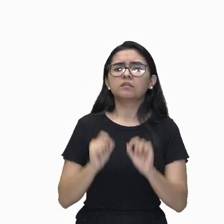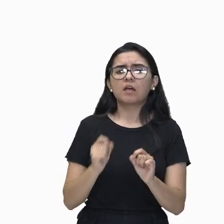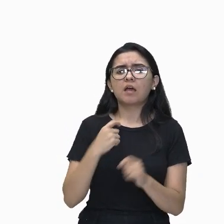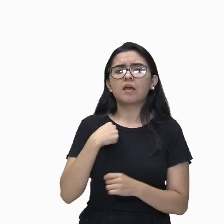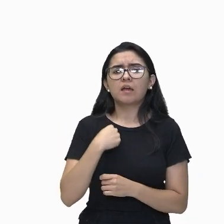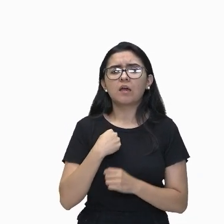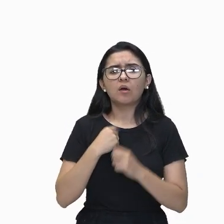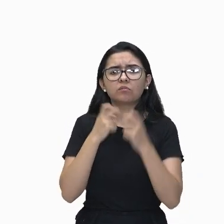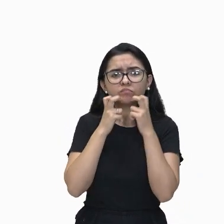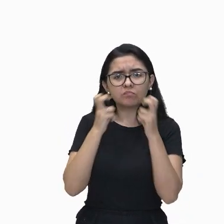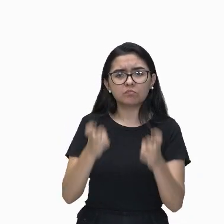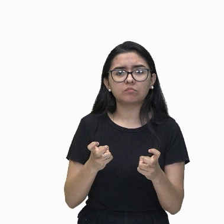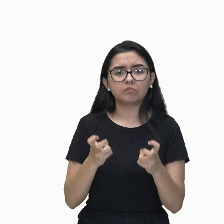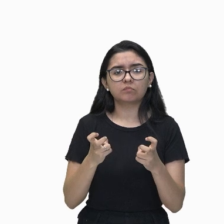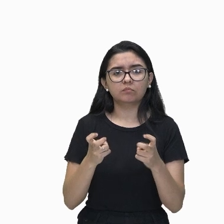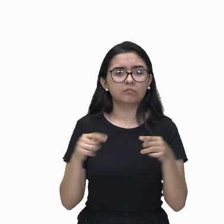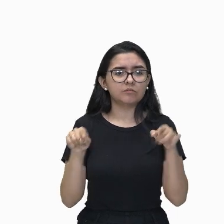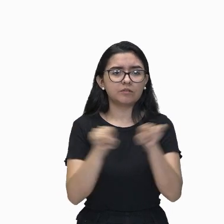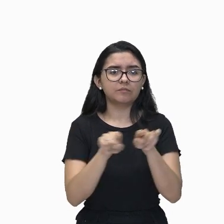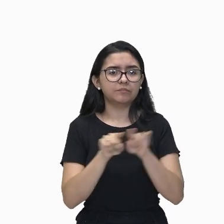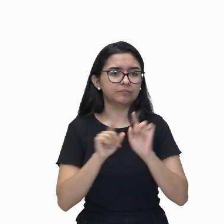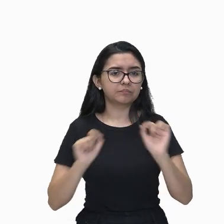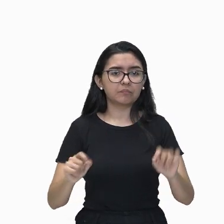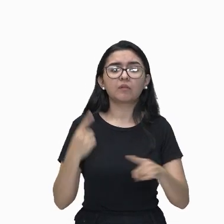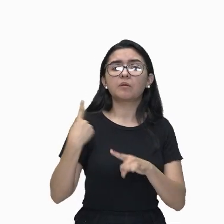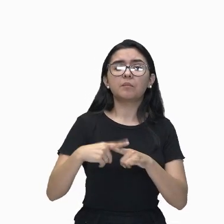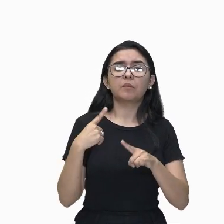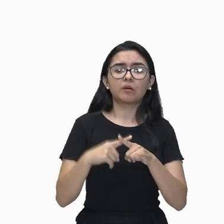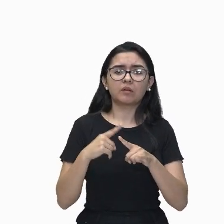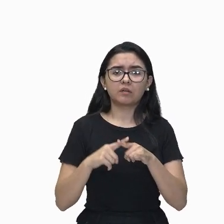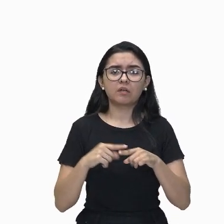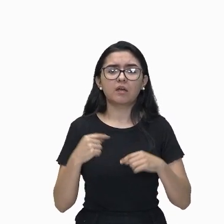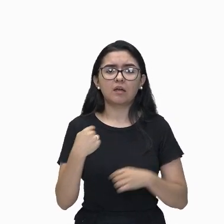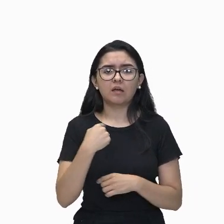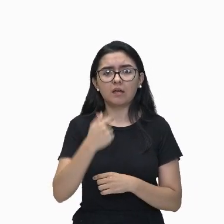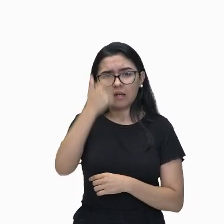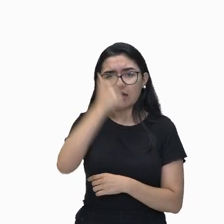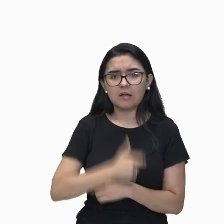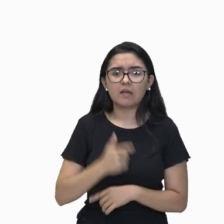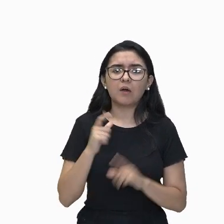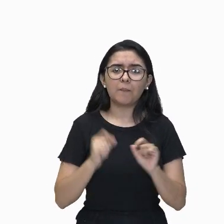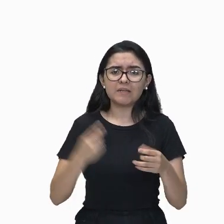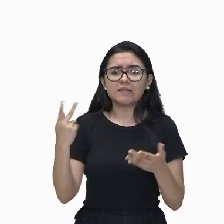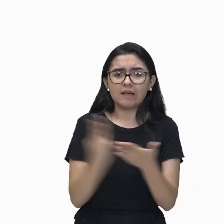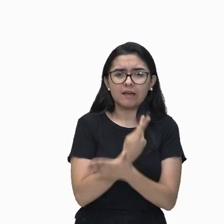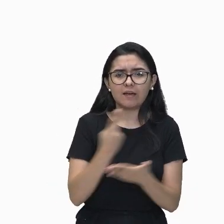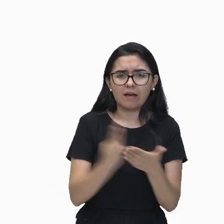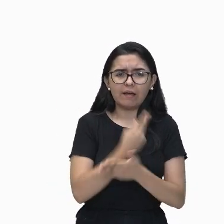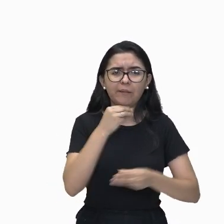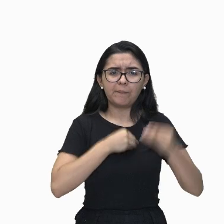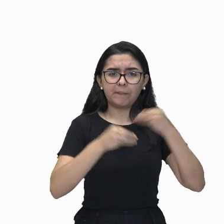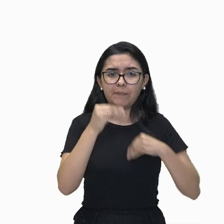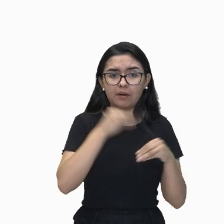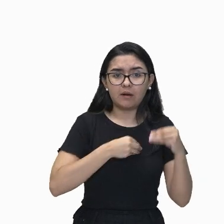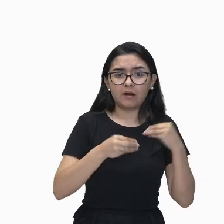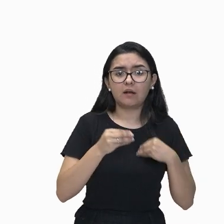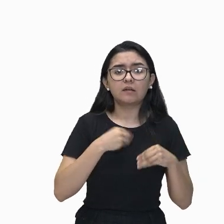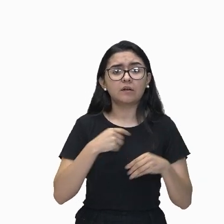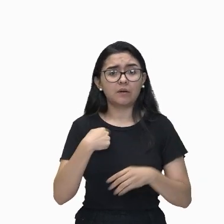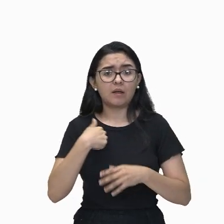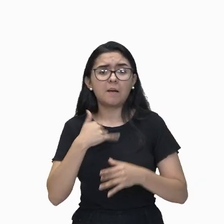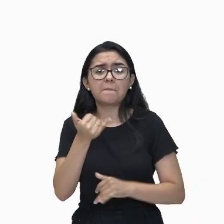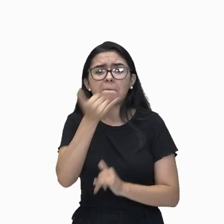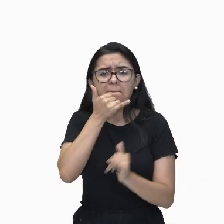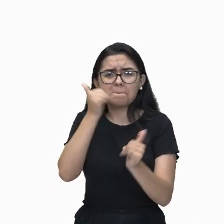me despido. Porque quanto mais tenho delinquido, vos tenho a perdoar mais